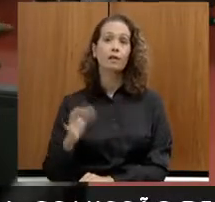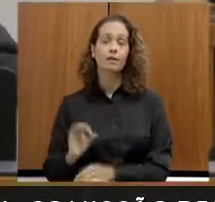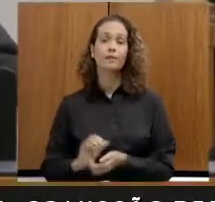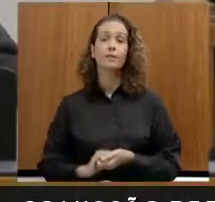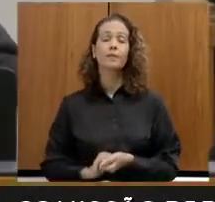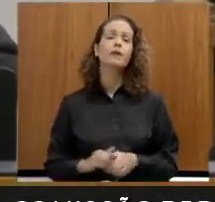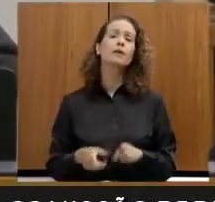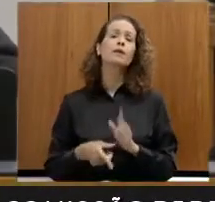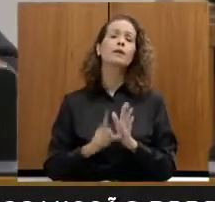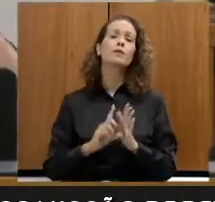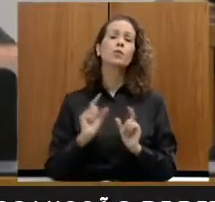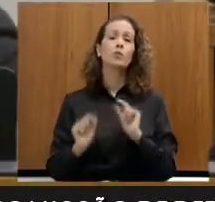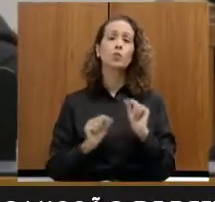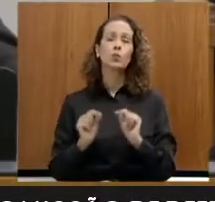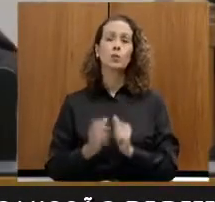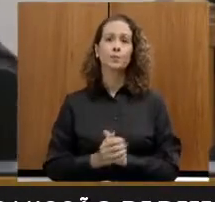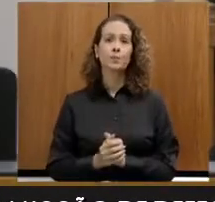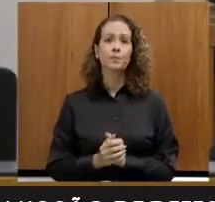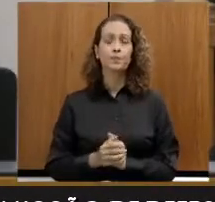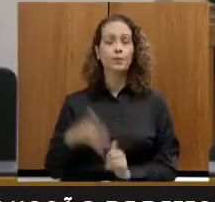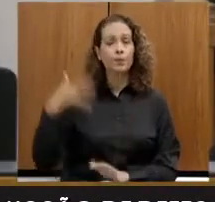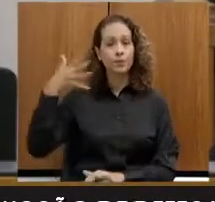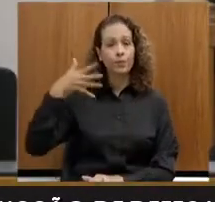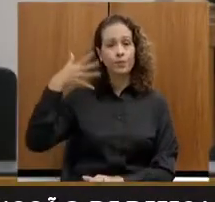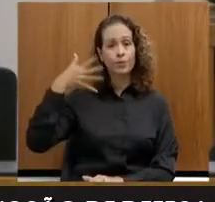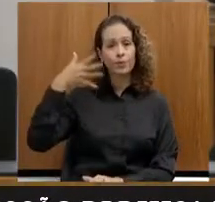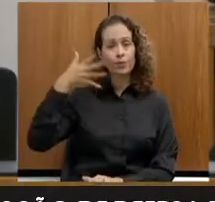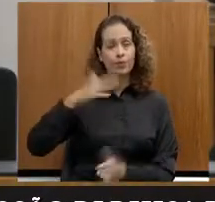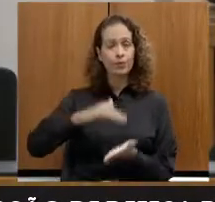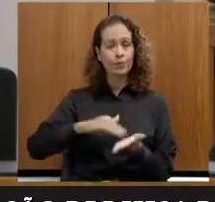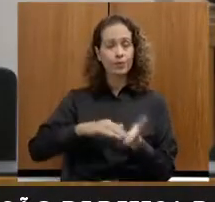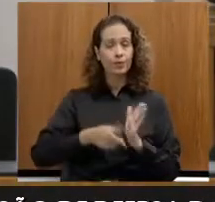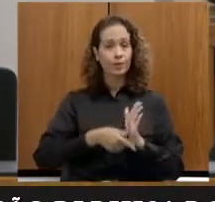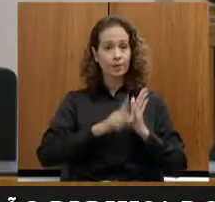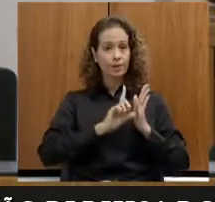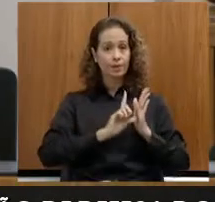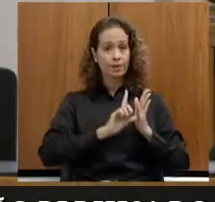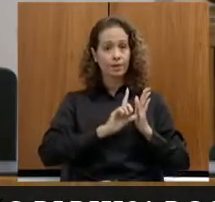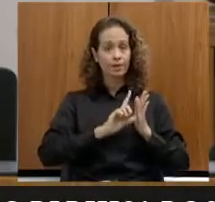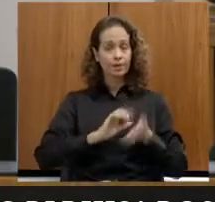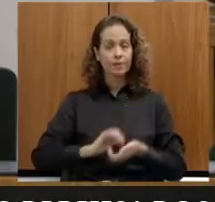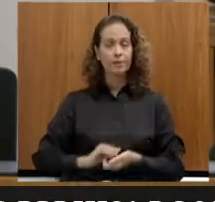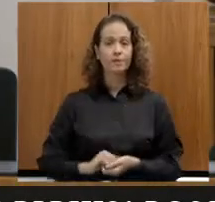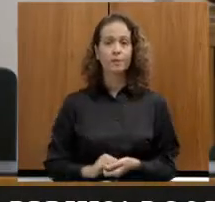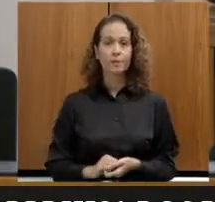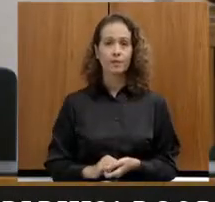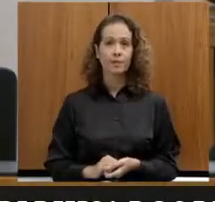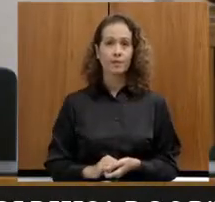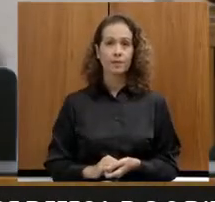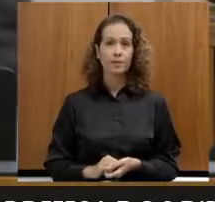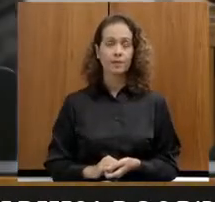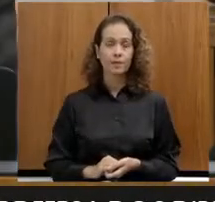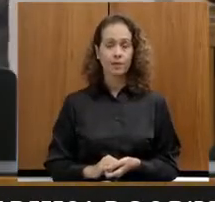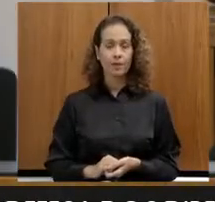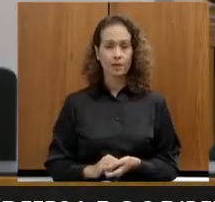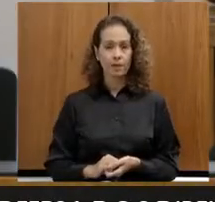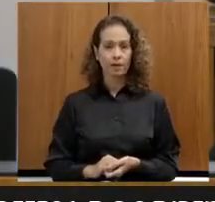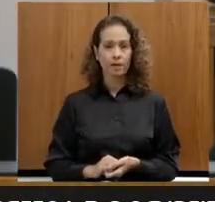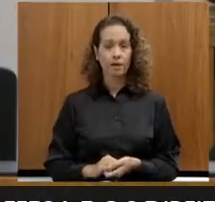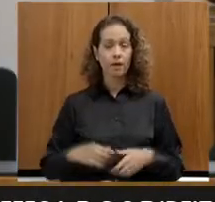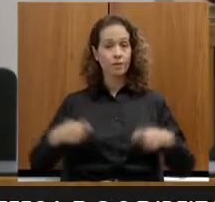de passar a palavra para a secretária Elisabeth Jucá, eu não poderia, como